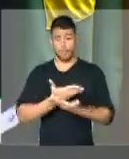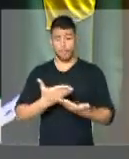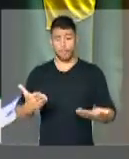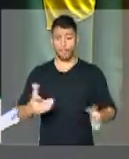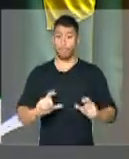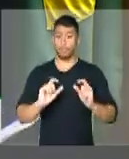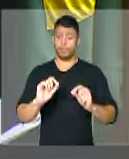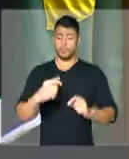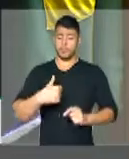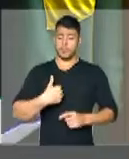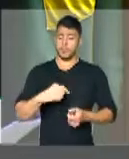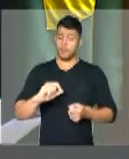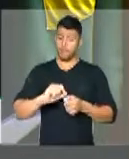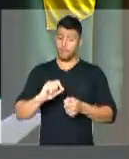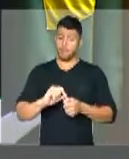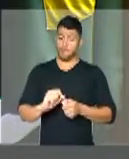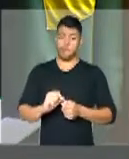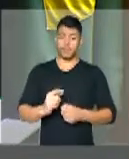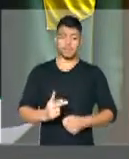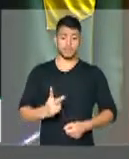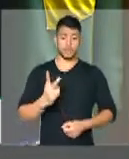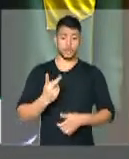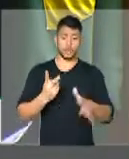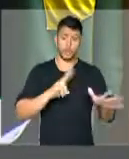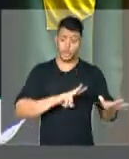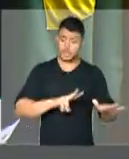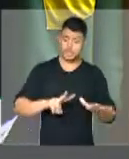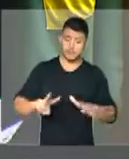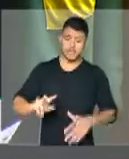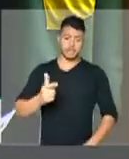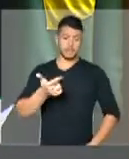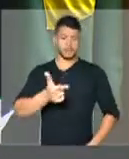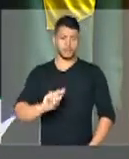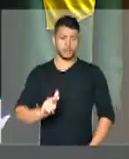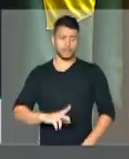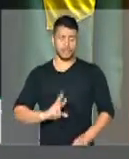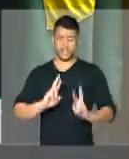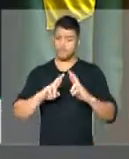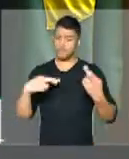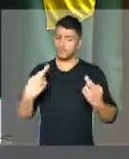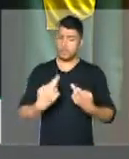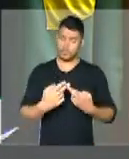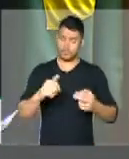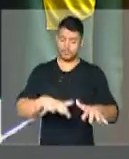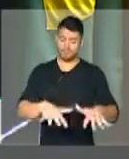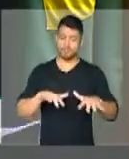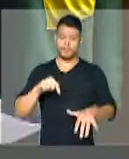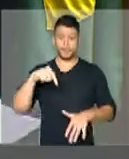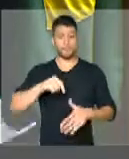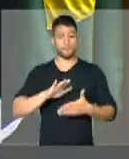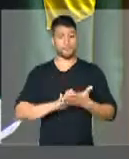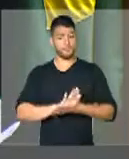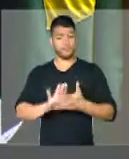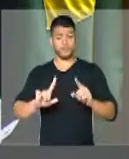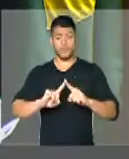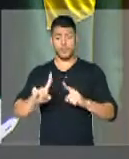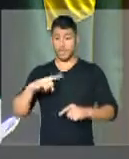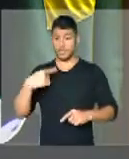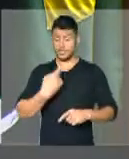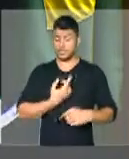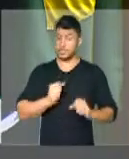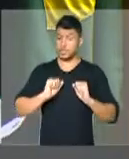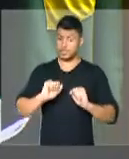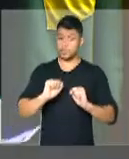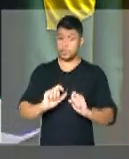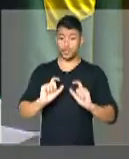duas semanas em que não teve sessão aqui, que tivemos a oportunidade de fazer muitas visitas,